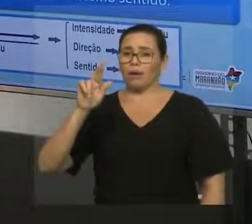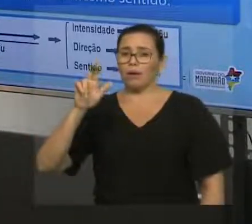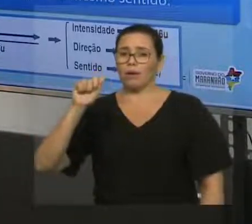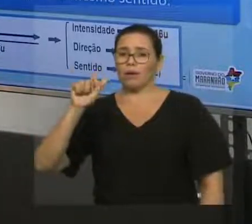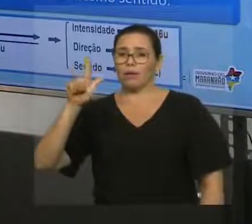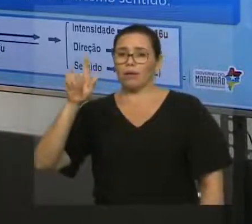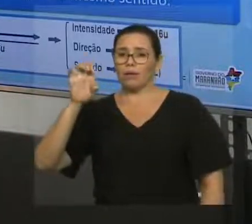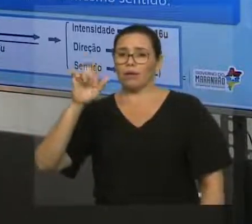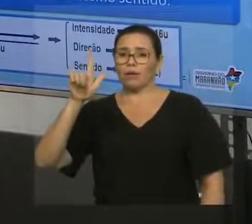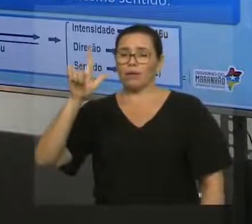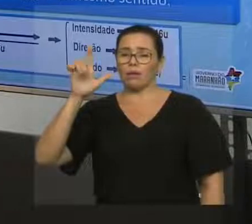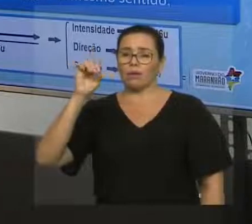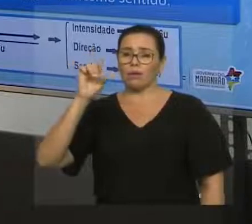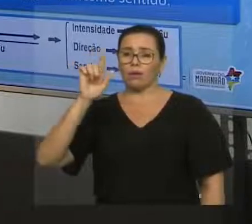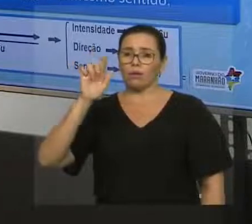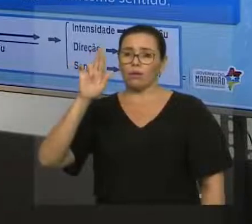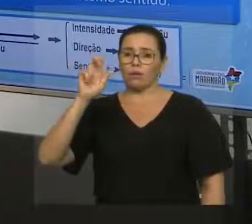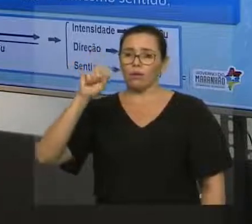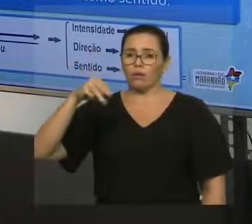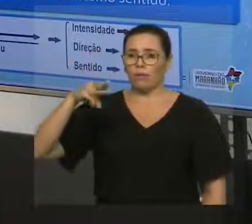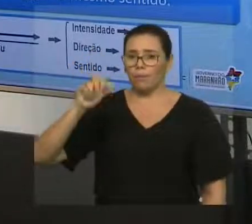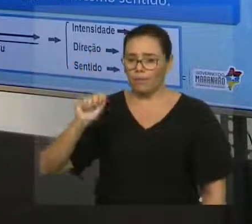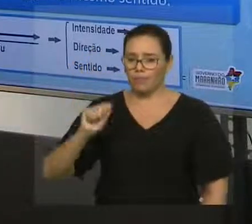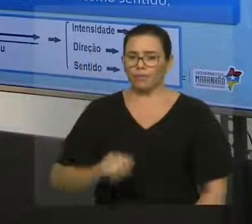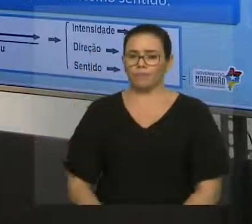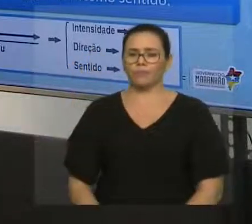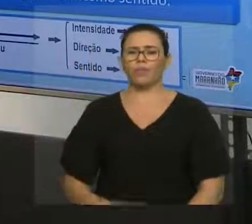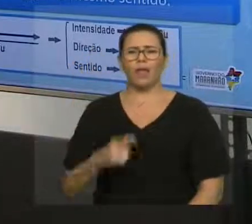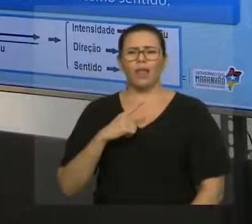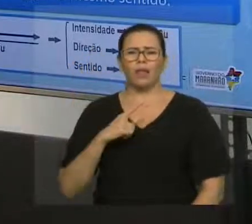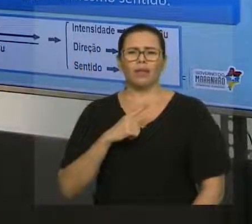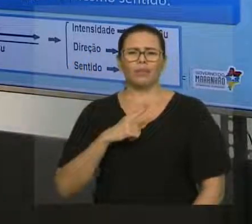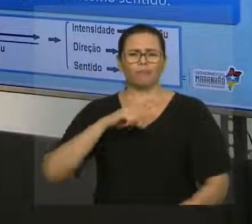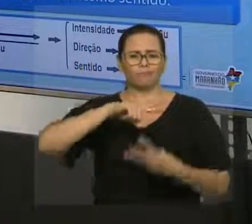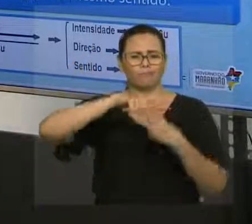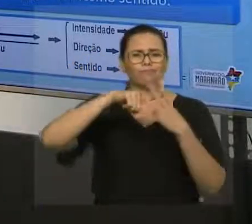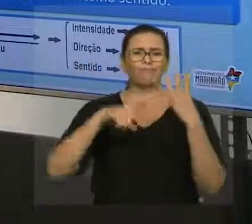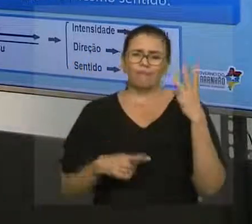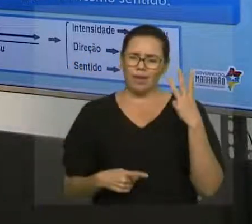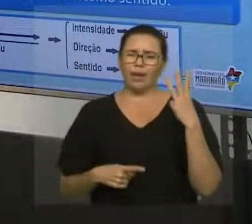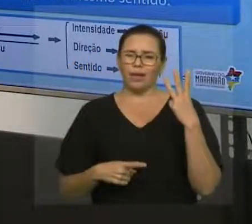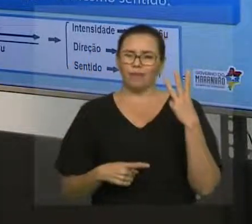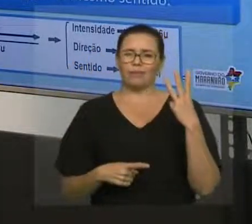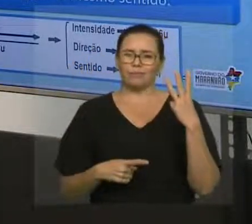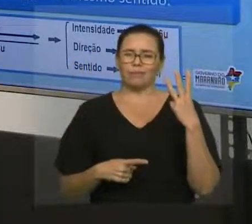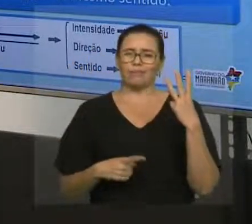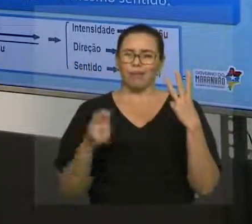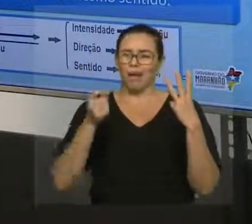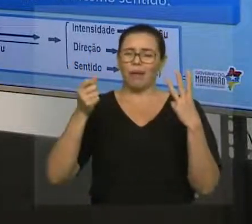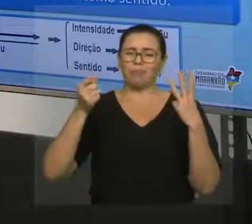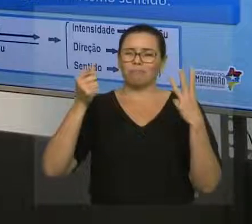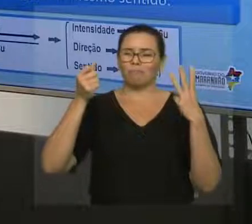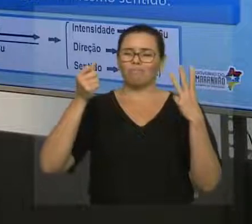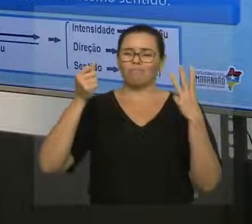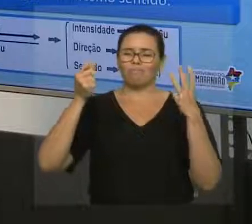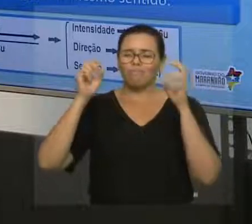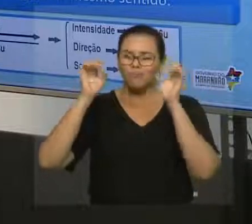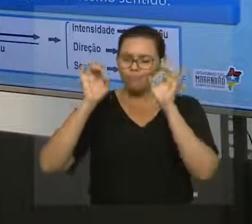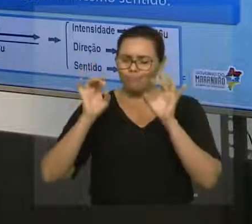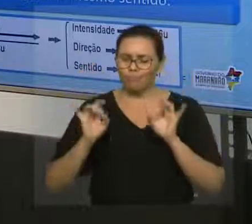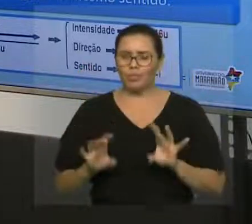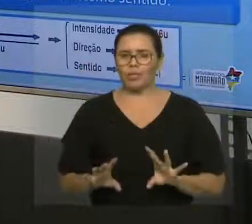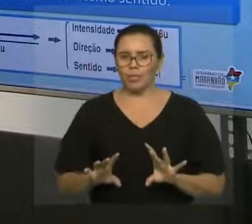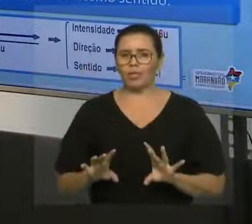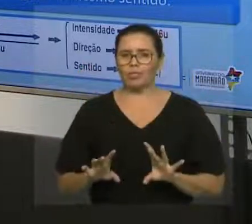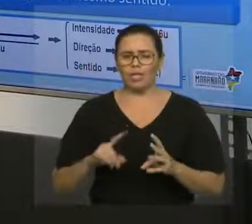Bem, eu tenho aqui três casos especiais. São casos que aparecem muito para vocês e vocês precisam aprender